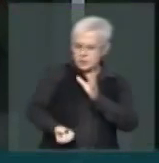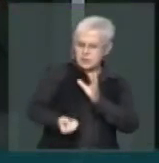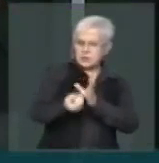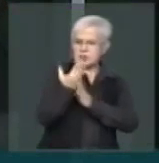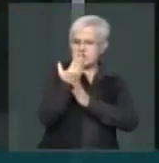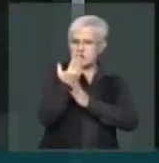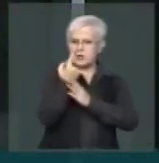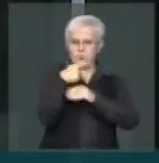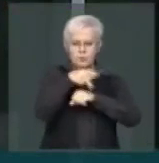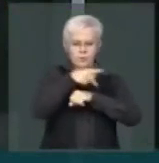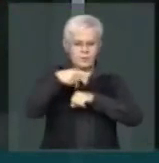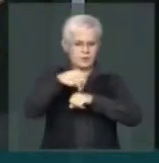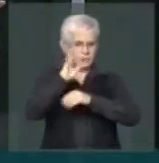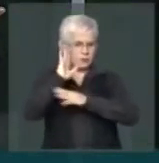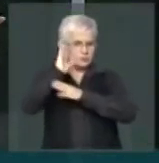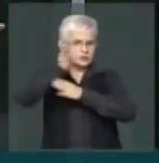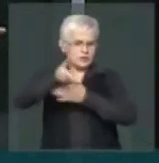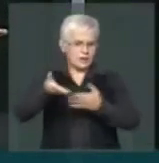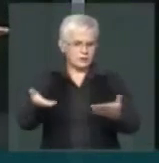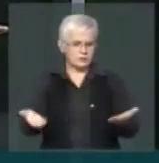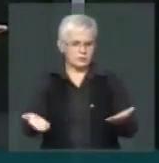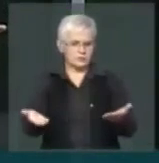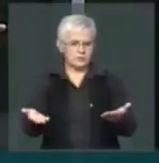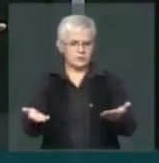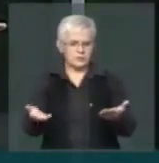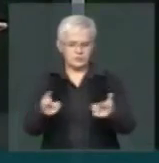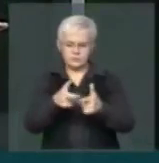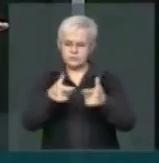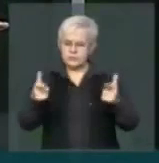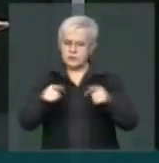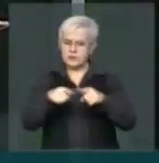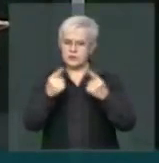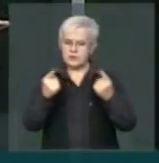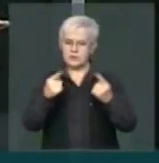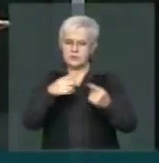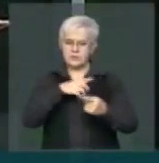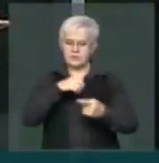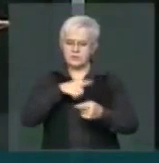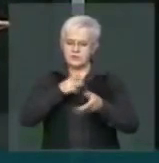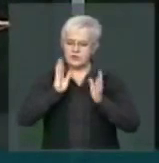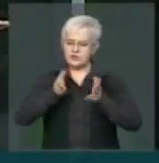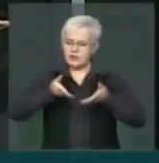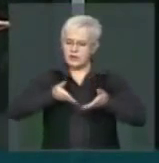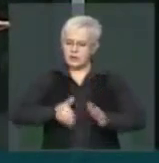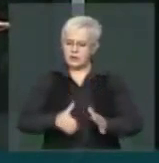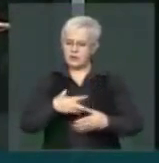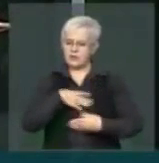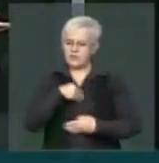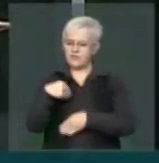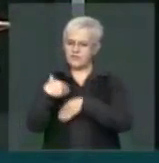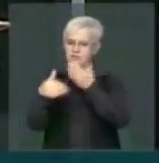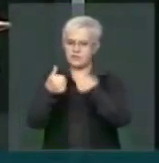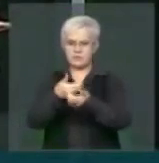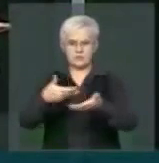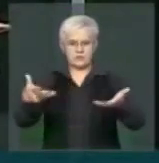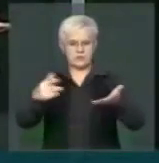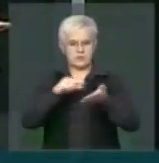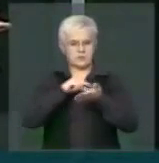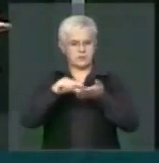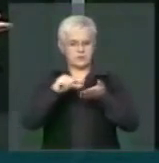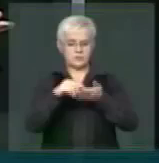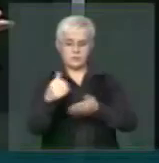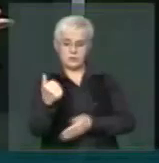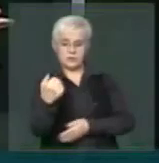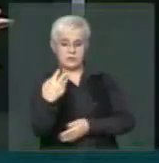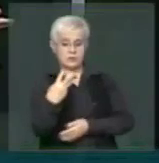nasceria uma nação de uma só vez, mas Sião esteve de parto e já deu à luz os seus filhos. Versículo 13,